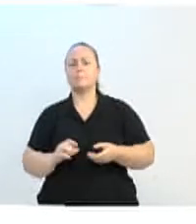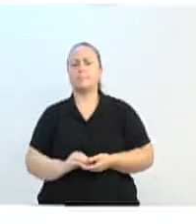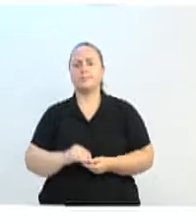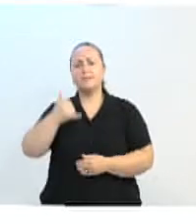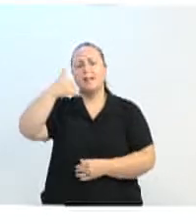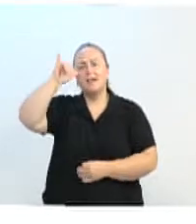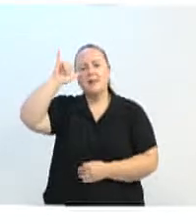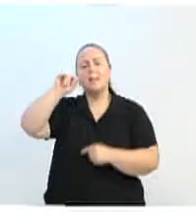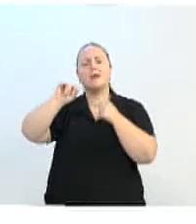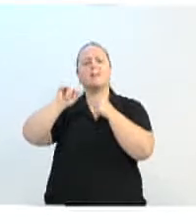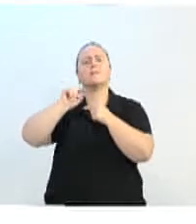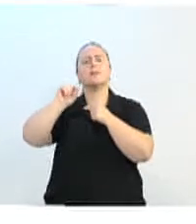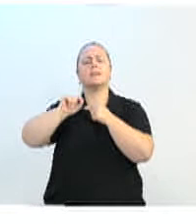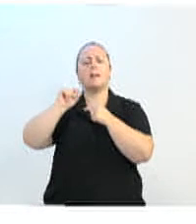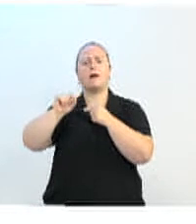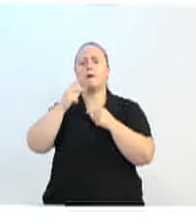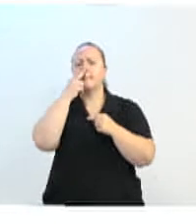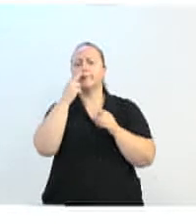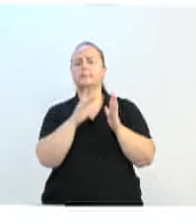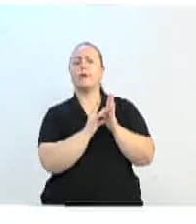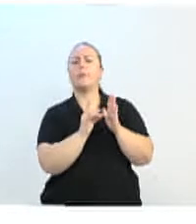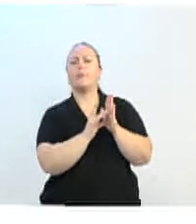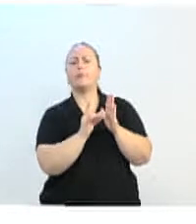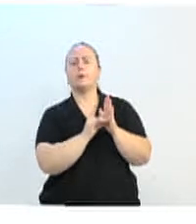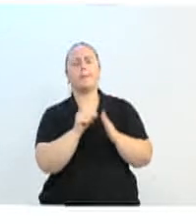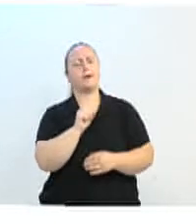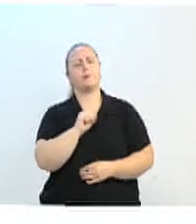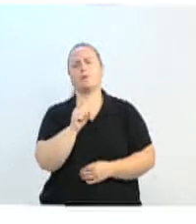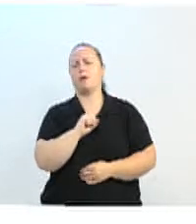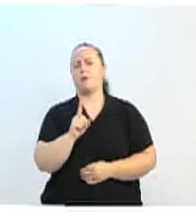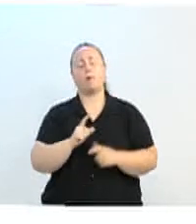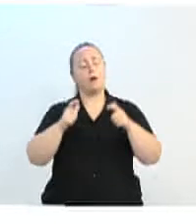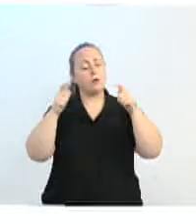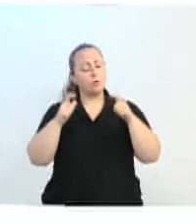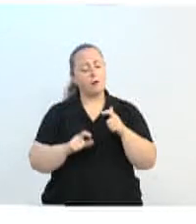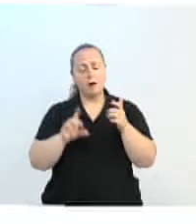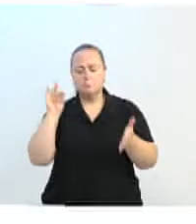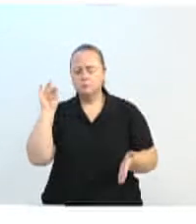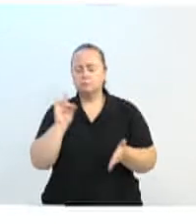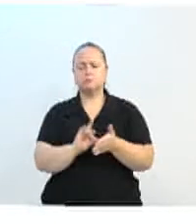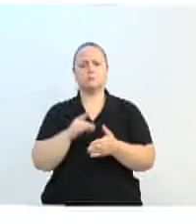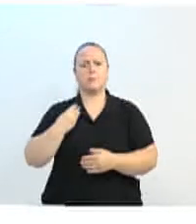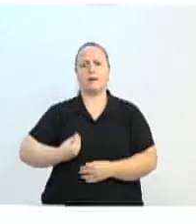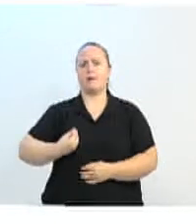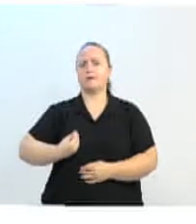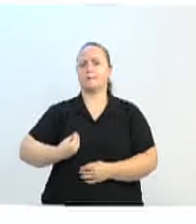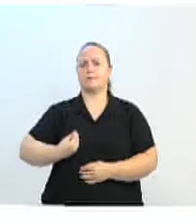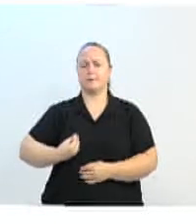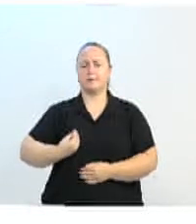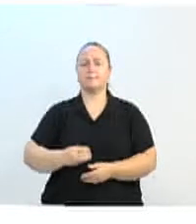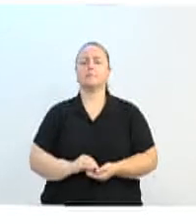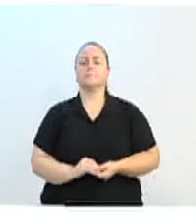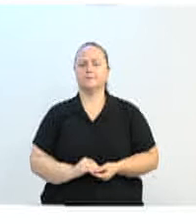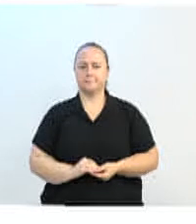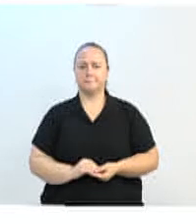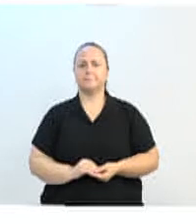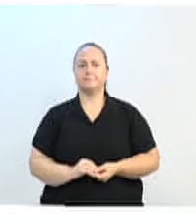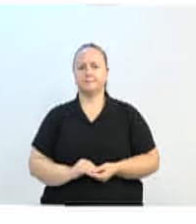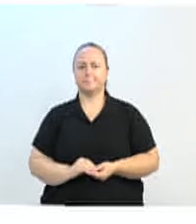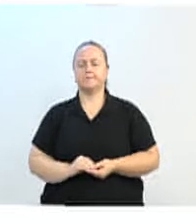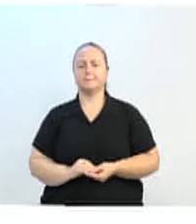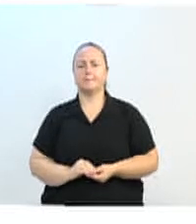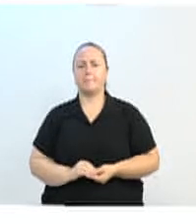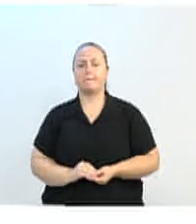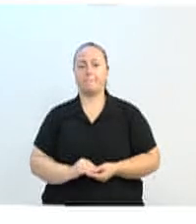meramente em um condomínio, mas sim em um centro que seja vivo. Tanto é que todas as empresas instaladas hoje